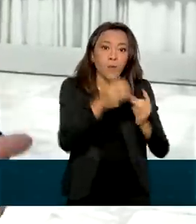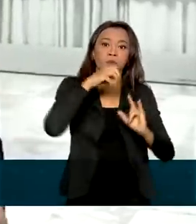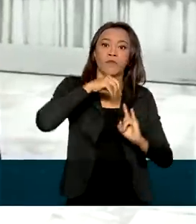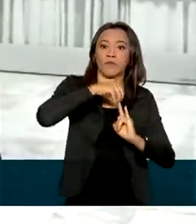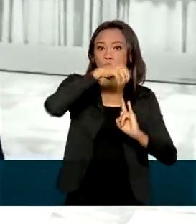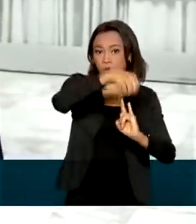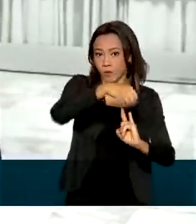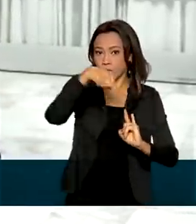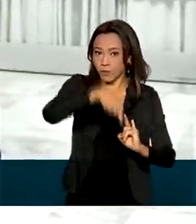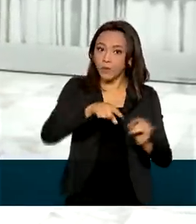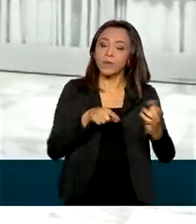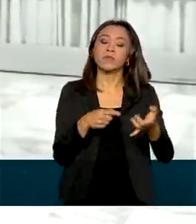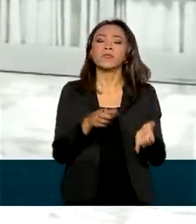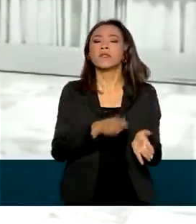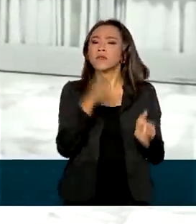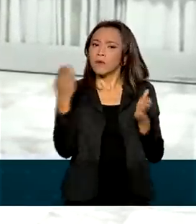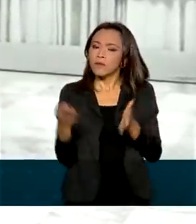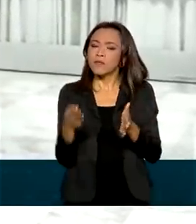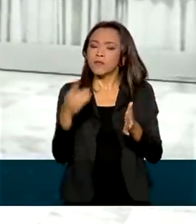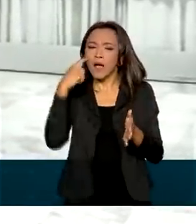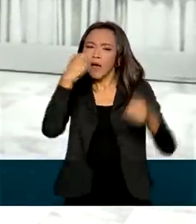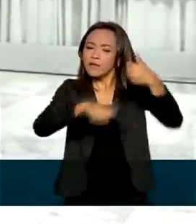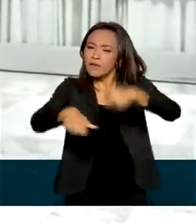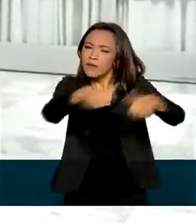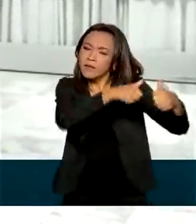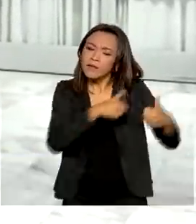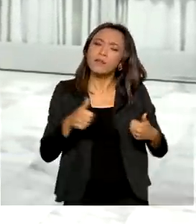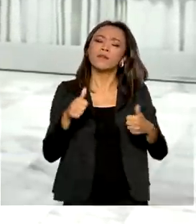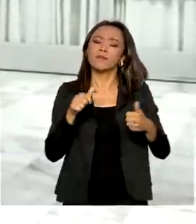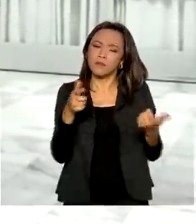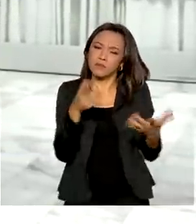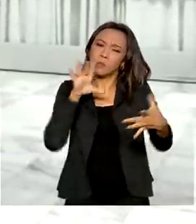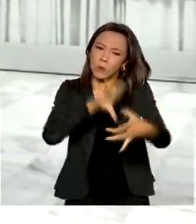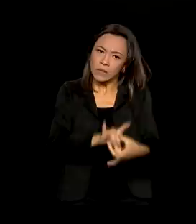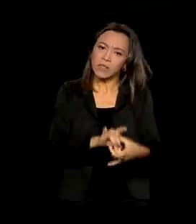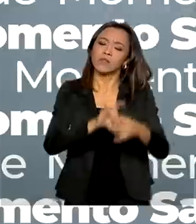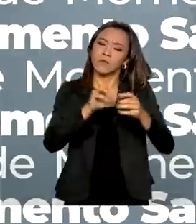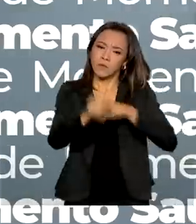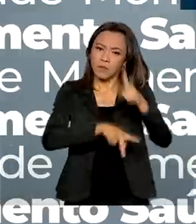trazer um cenário mais favorável para a população brasileira.